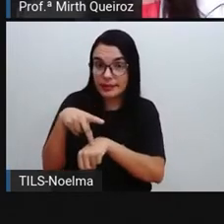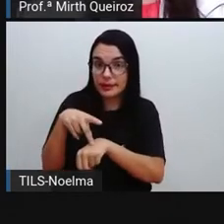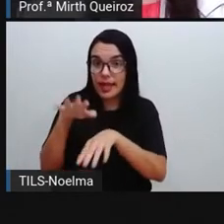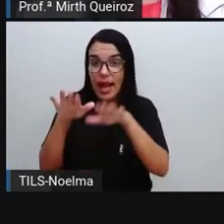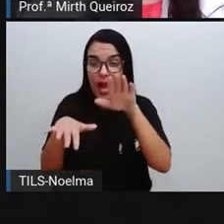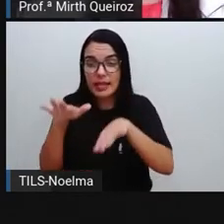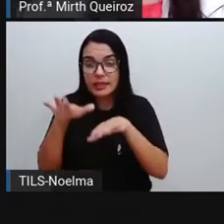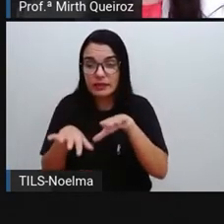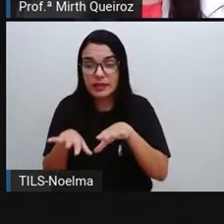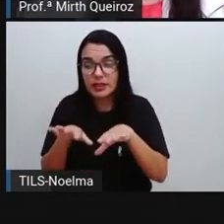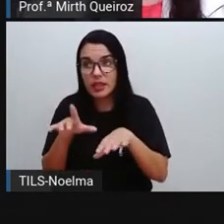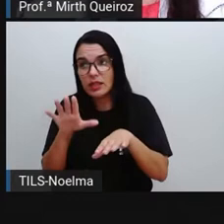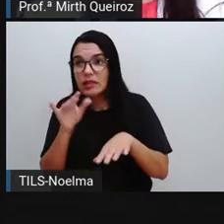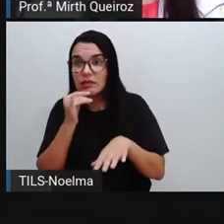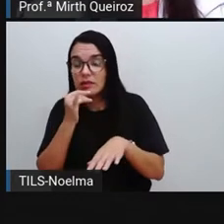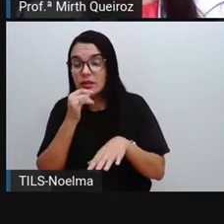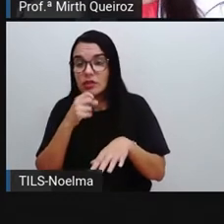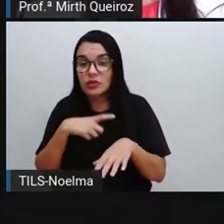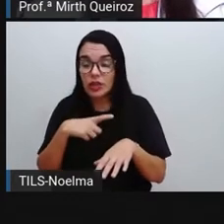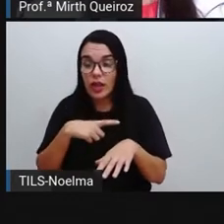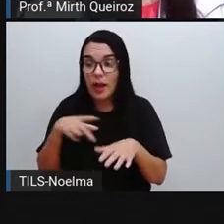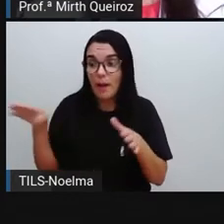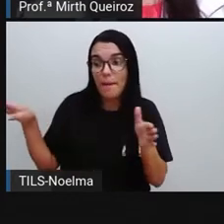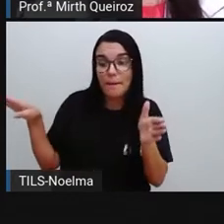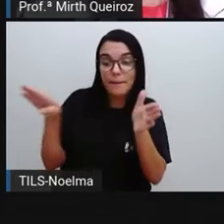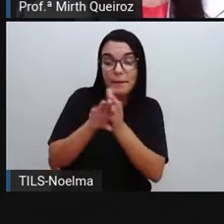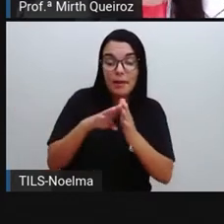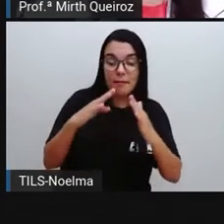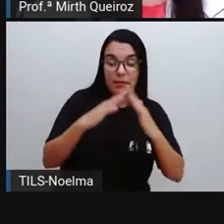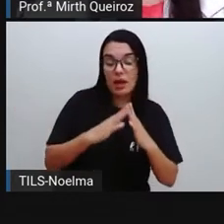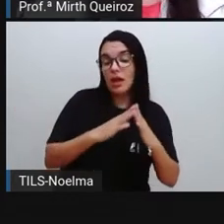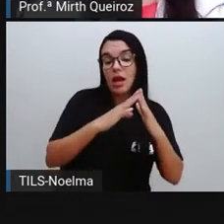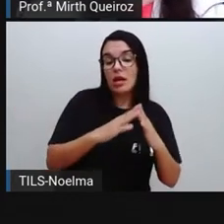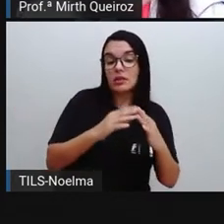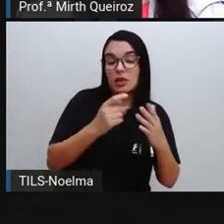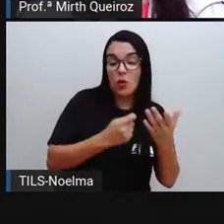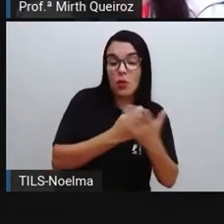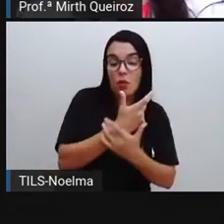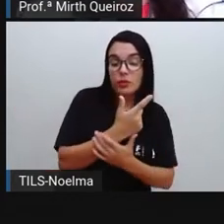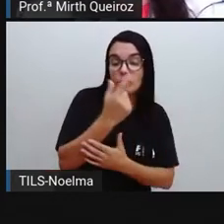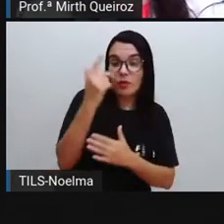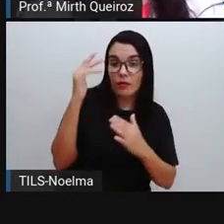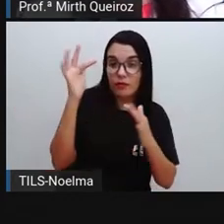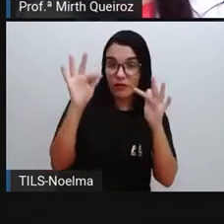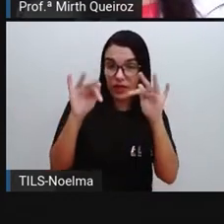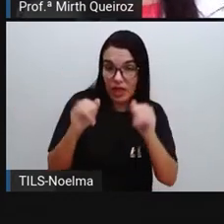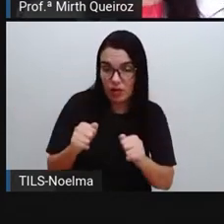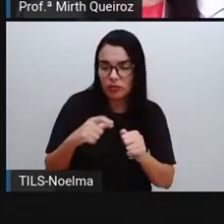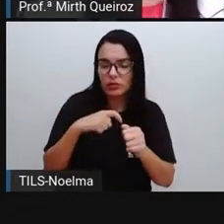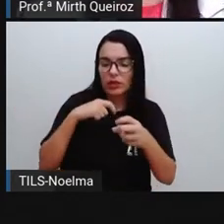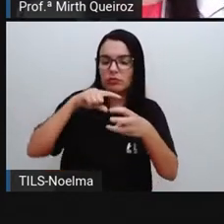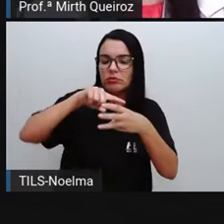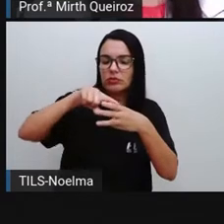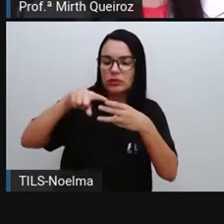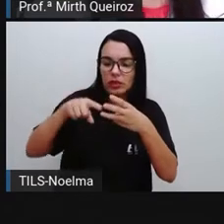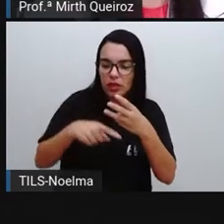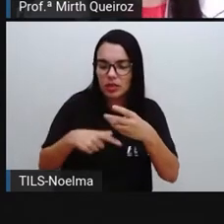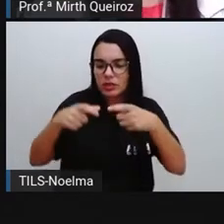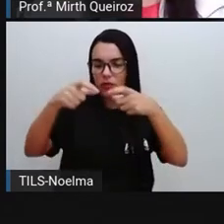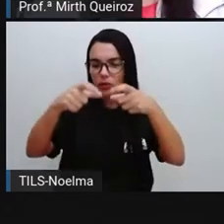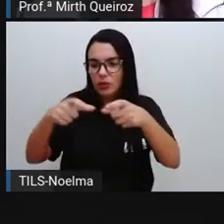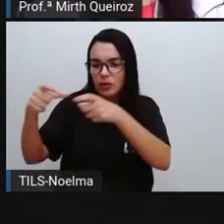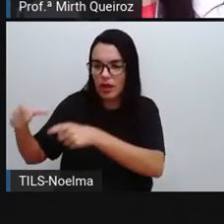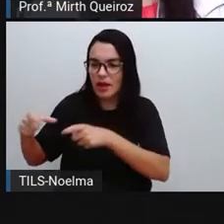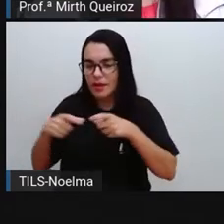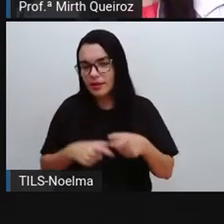chegar ao consumidor final, um produto vai passar por esses três setores da economia, ou as três